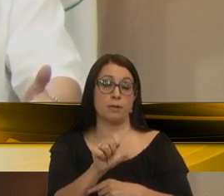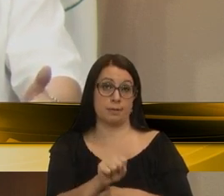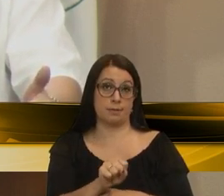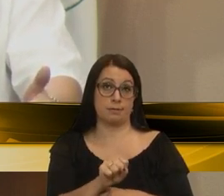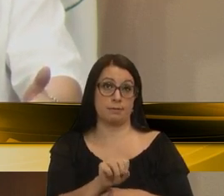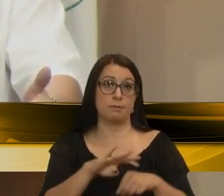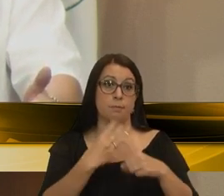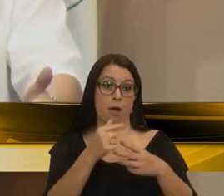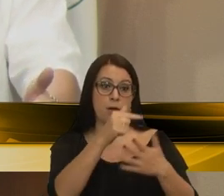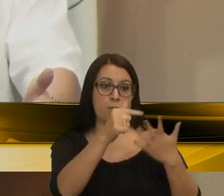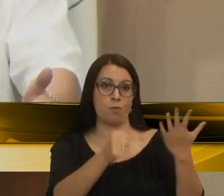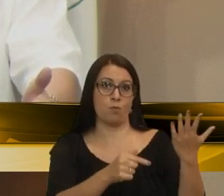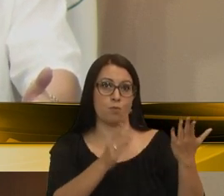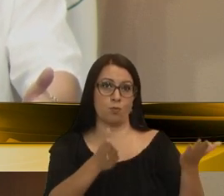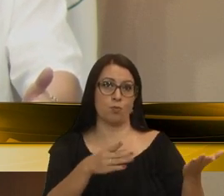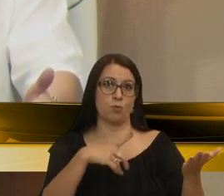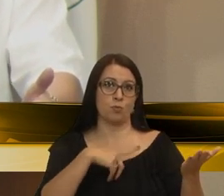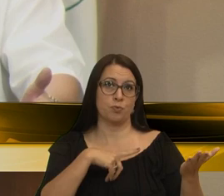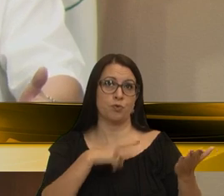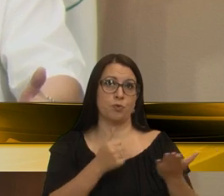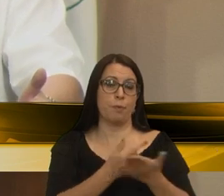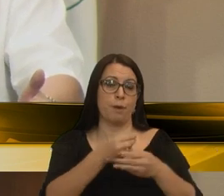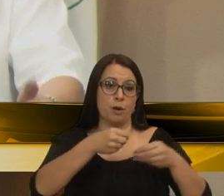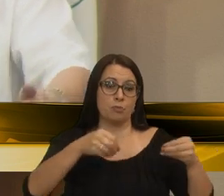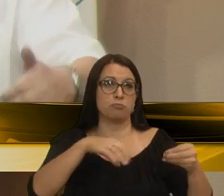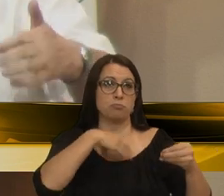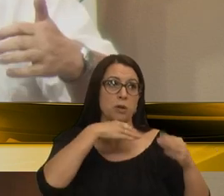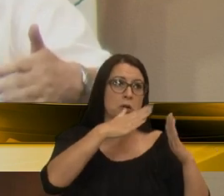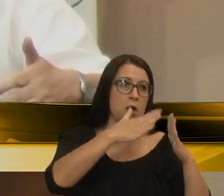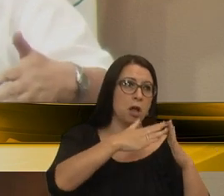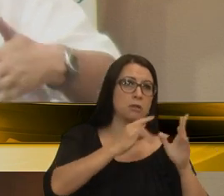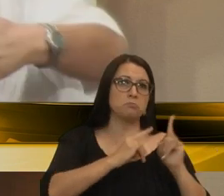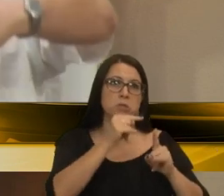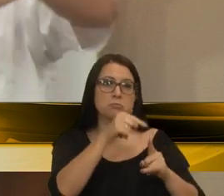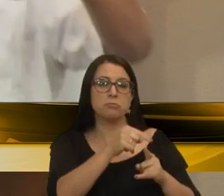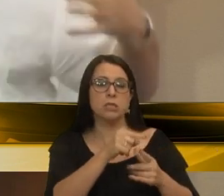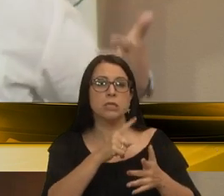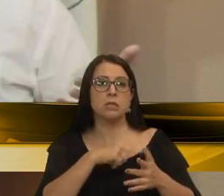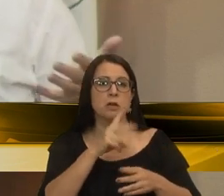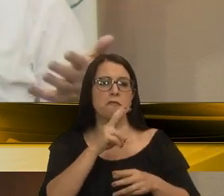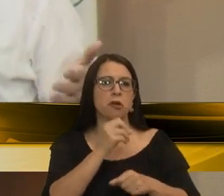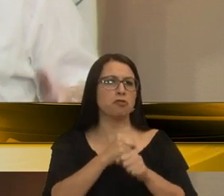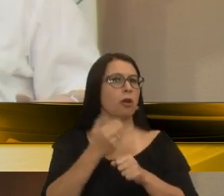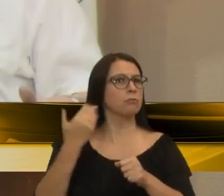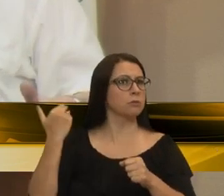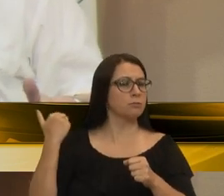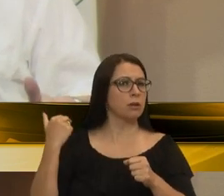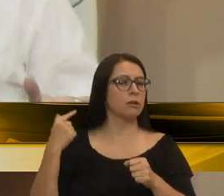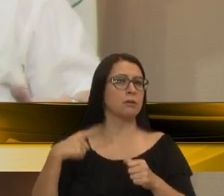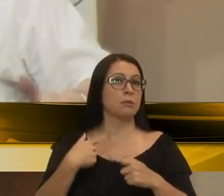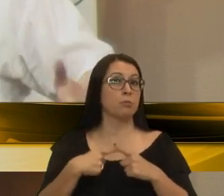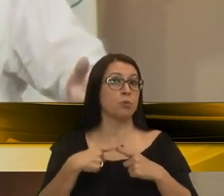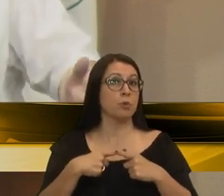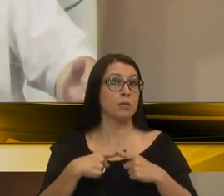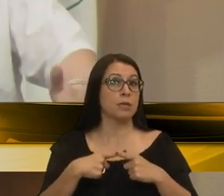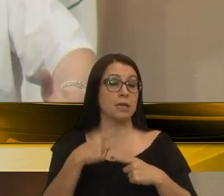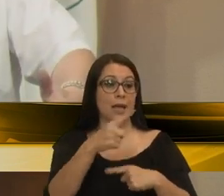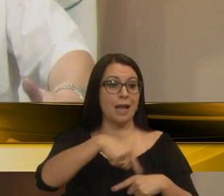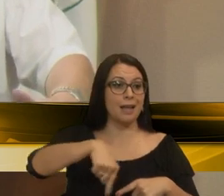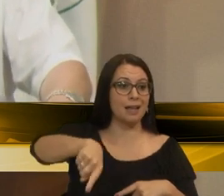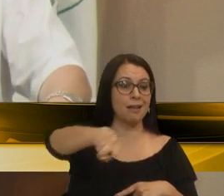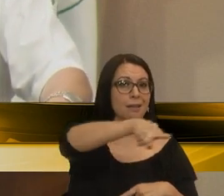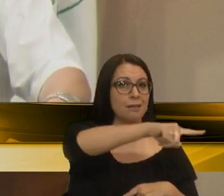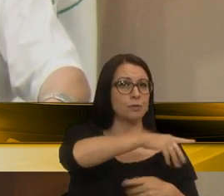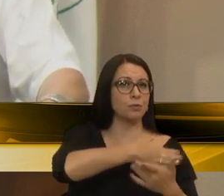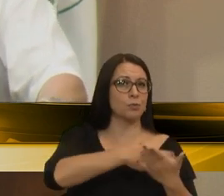hoje, as pessoas que adquiriram imóveis, adquiriram há 20 anos atrás, porque esse zoneamento, ele vem lá